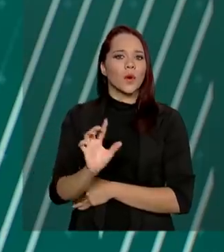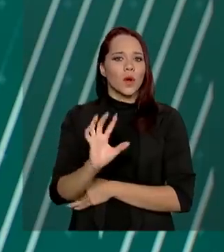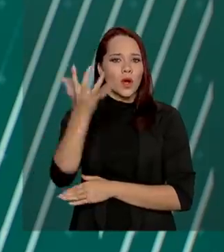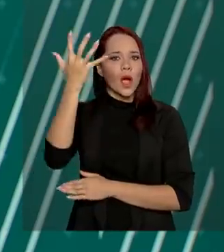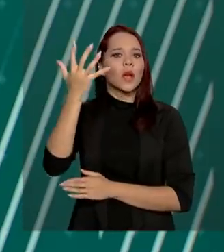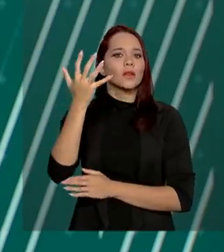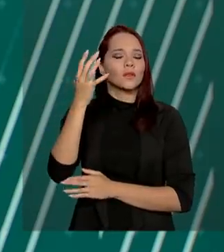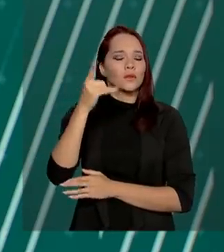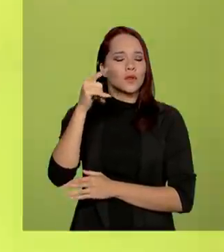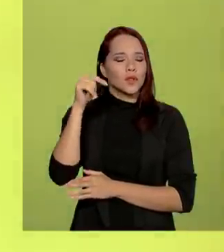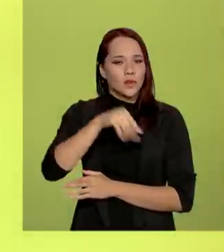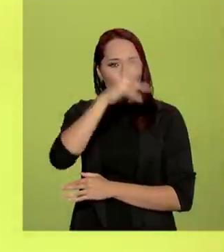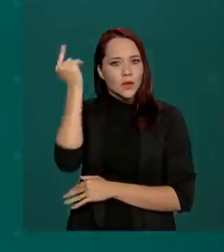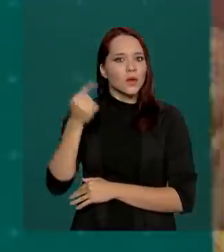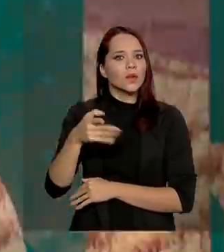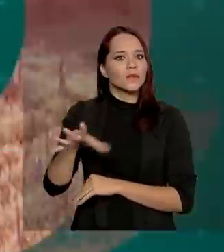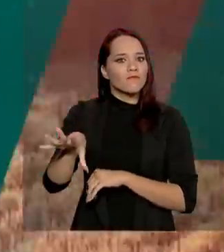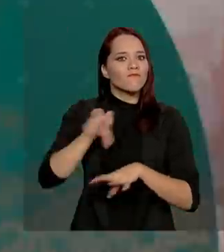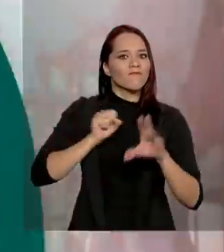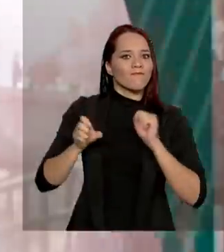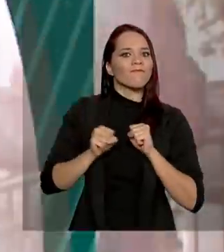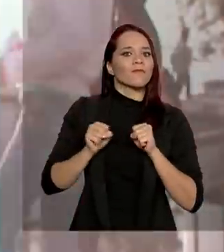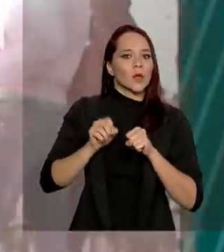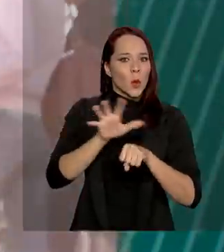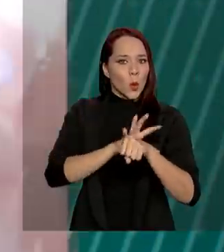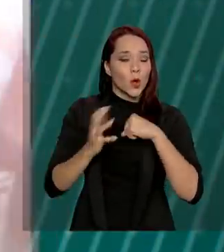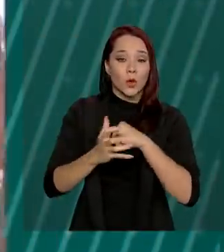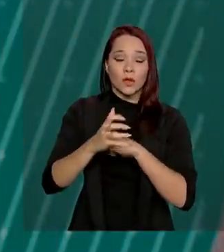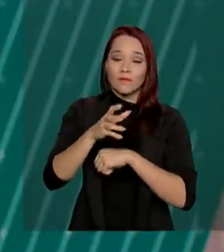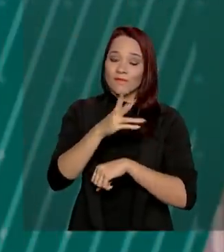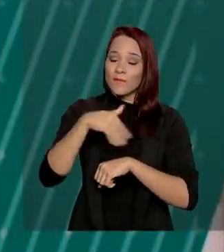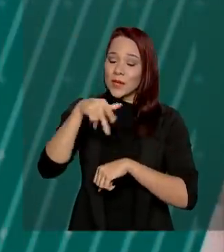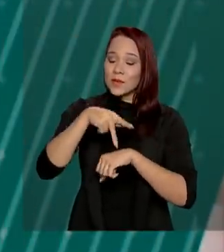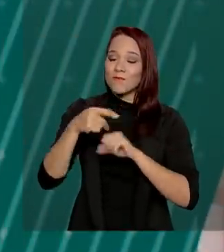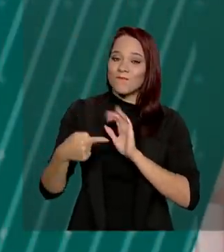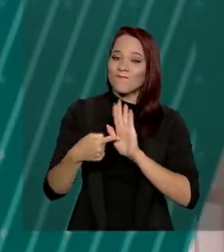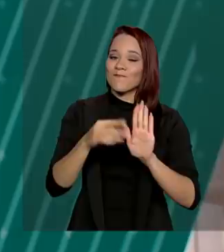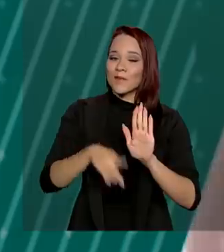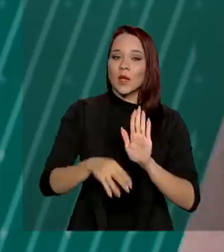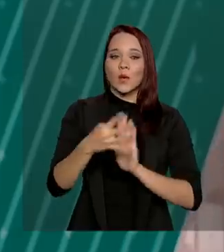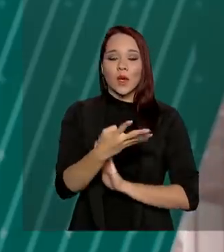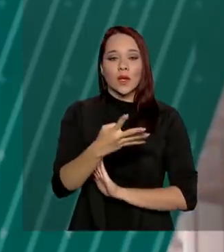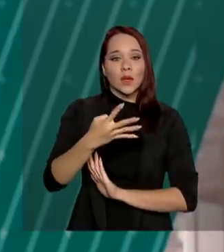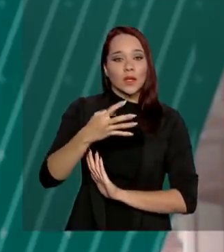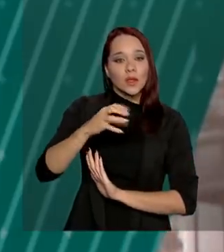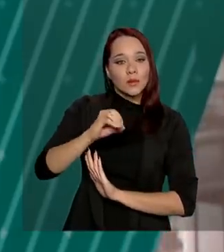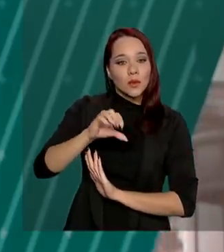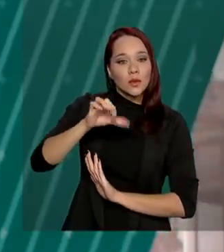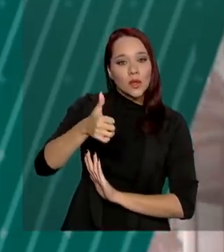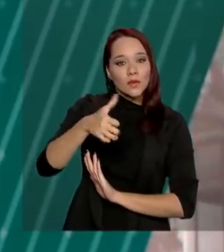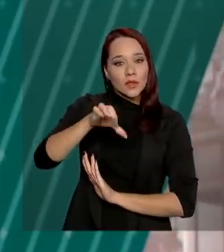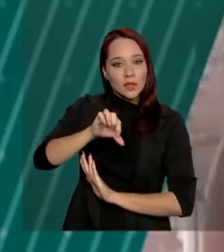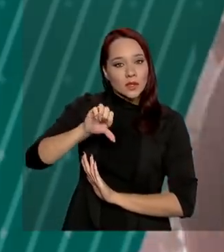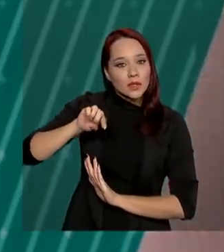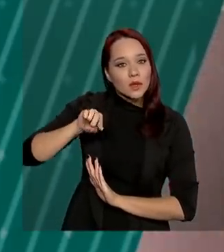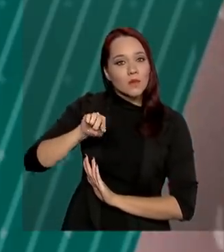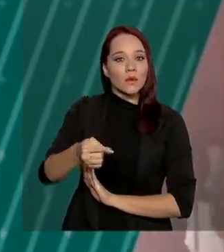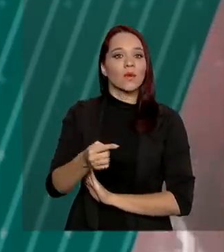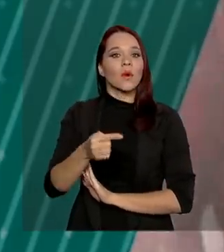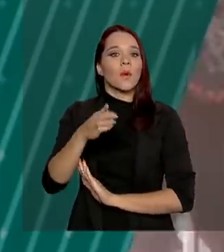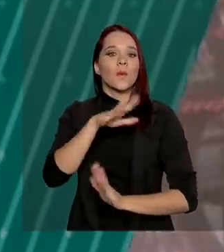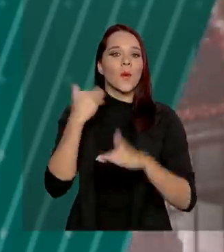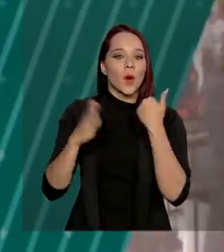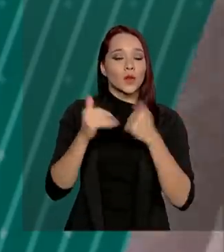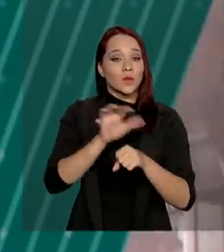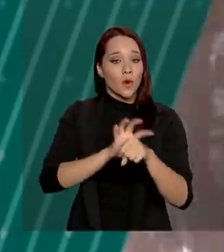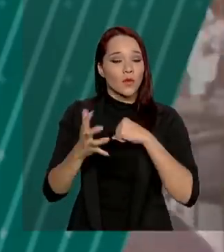pessoas infectadas com coronavírus. O país registrou 40.919 mortes por Covid-19